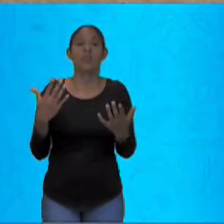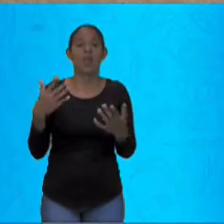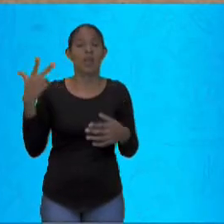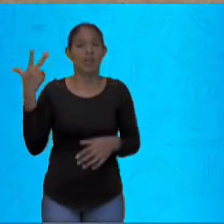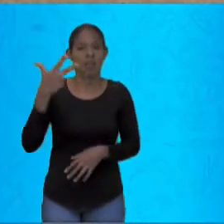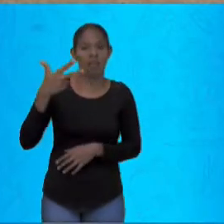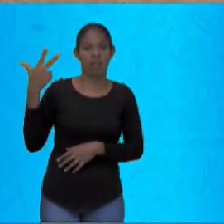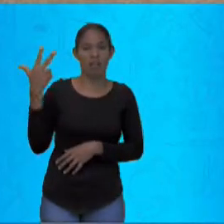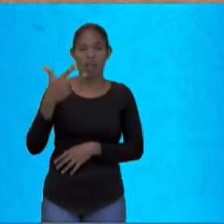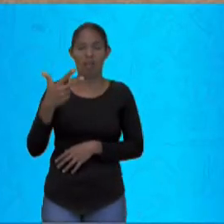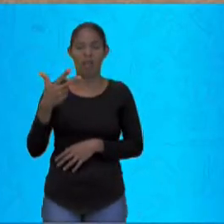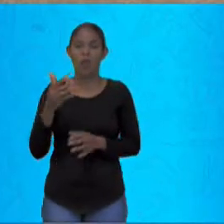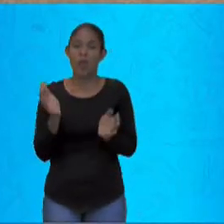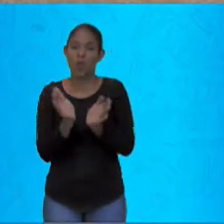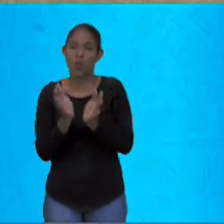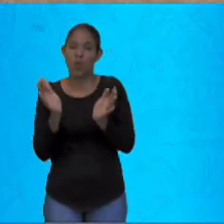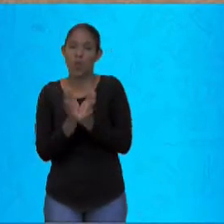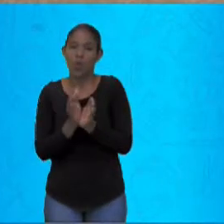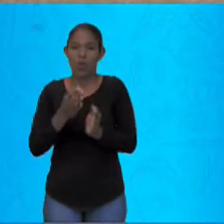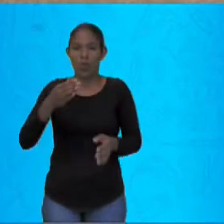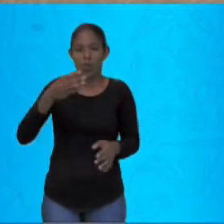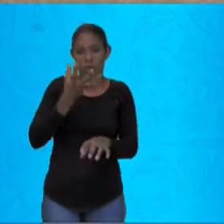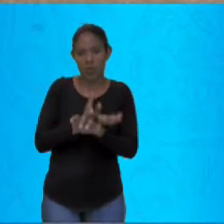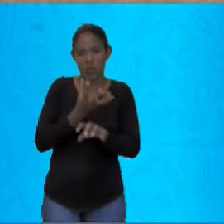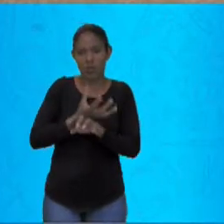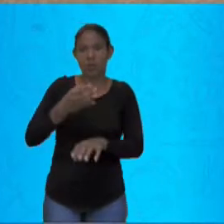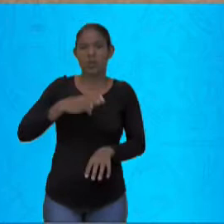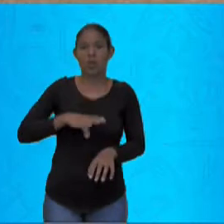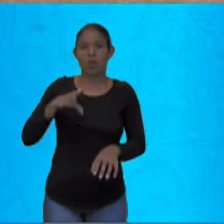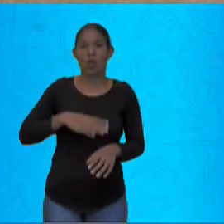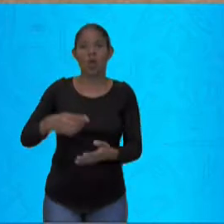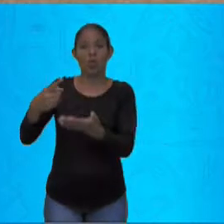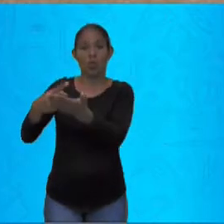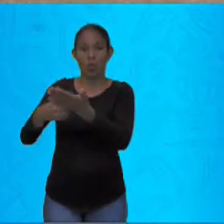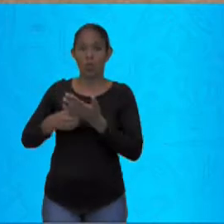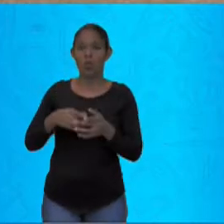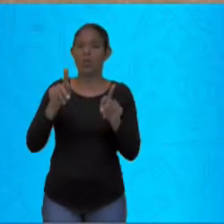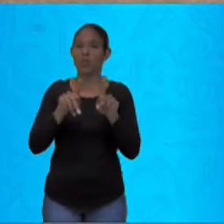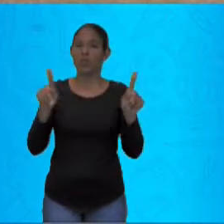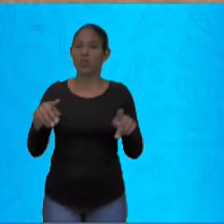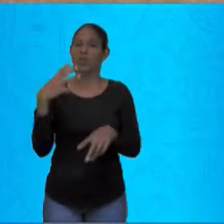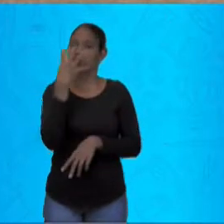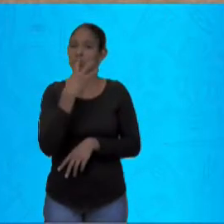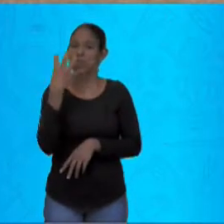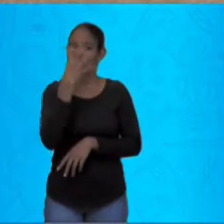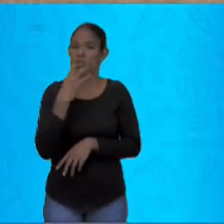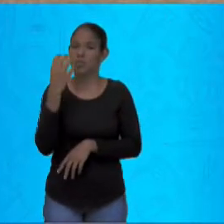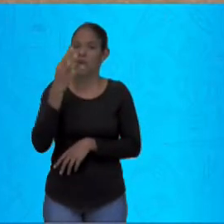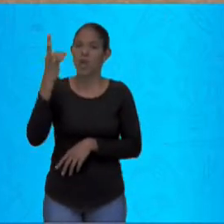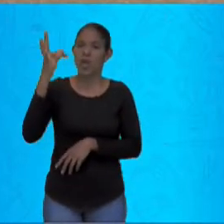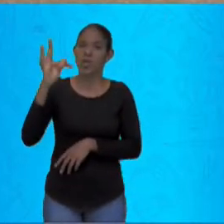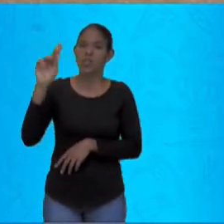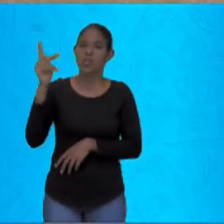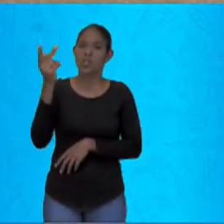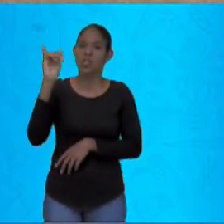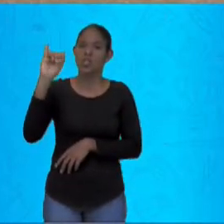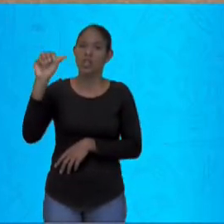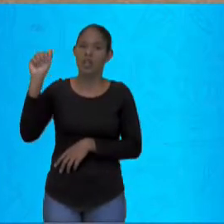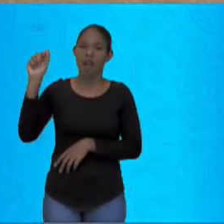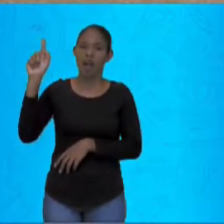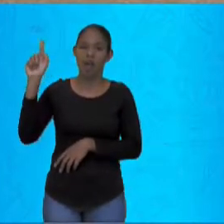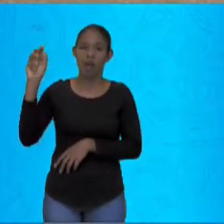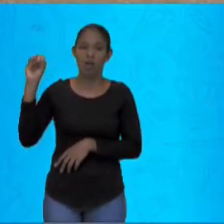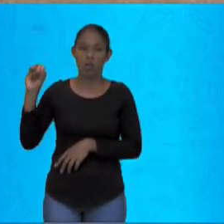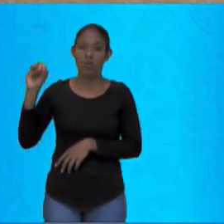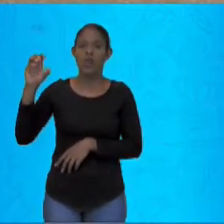equipe de Língua Portuguesa convidou o professor de música Tiago Sena para compor um